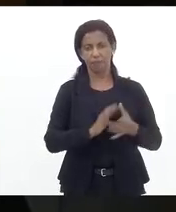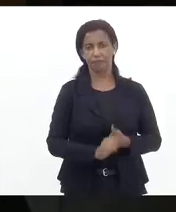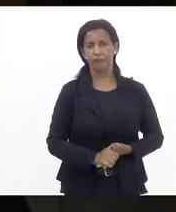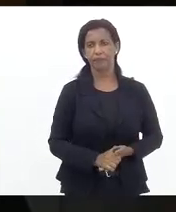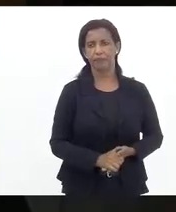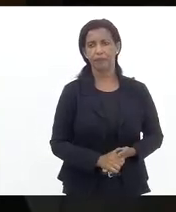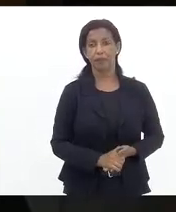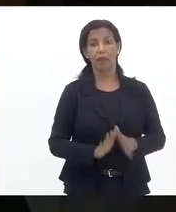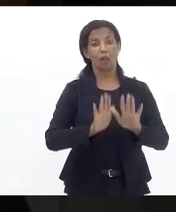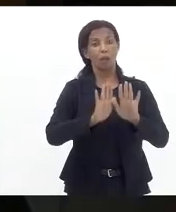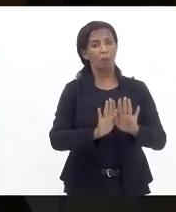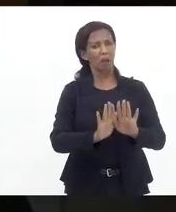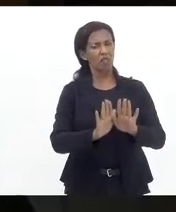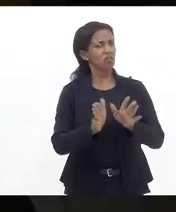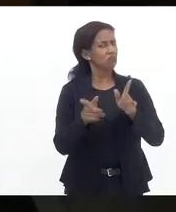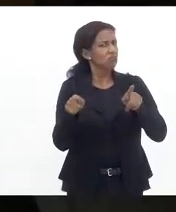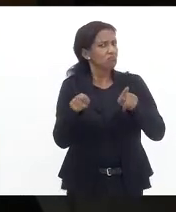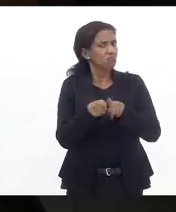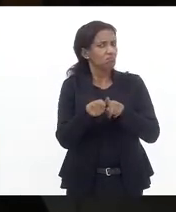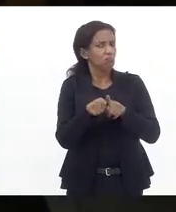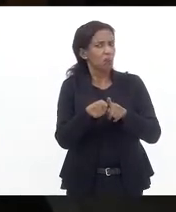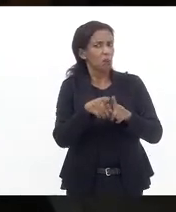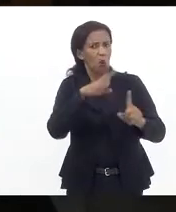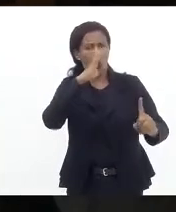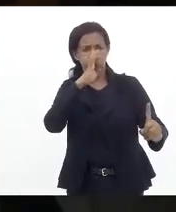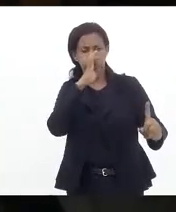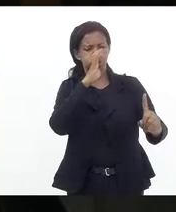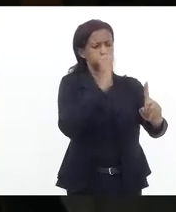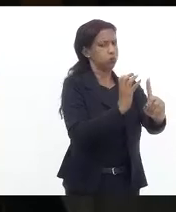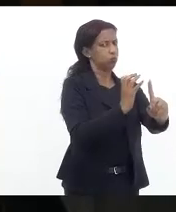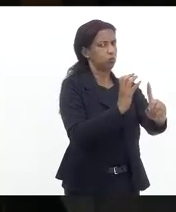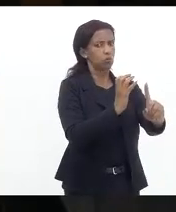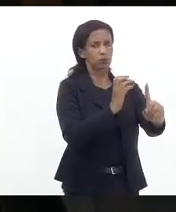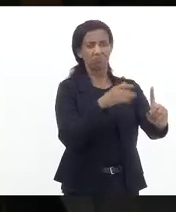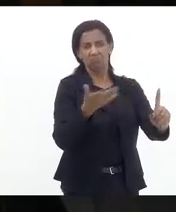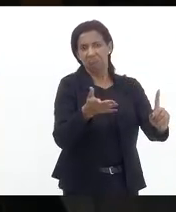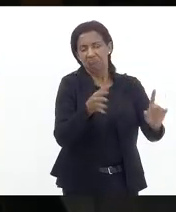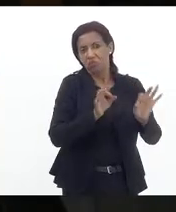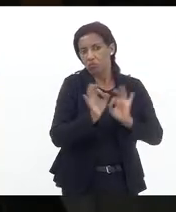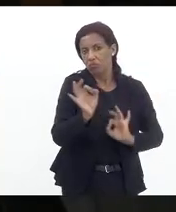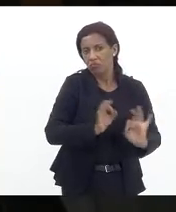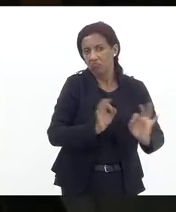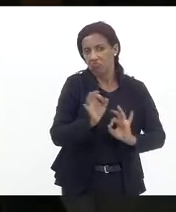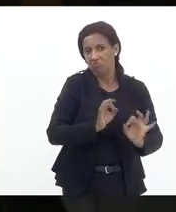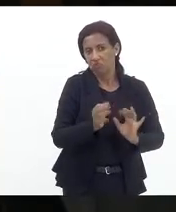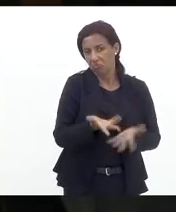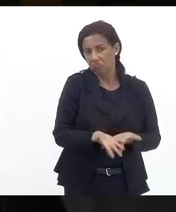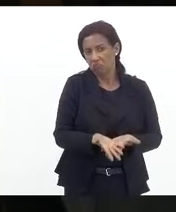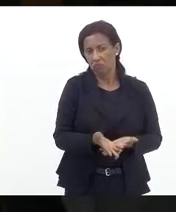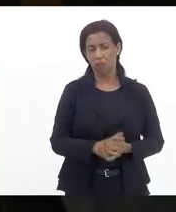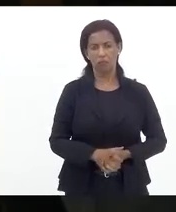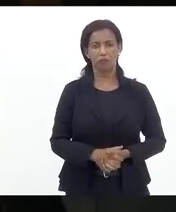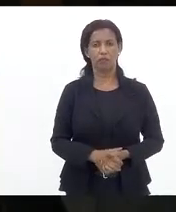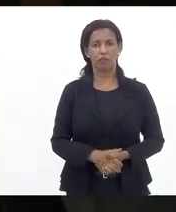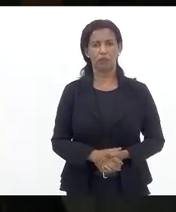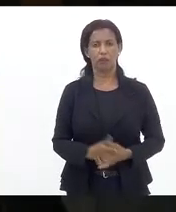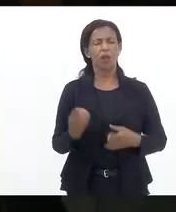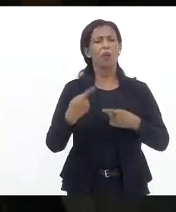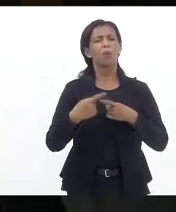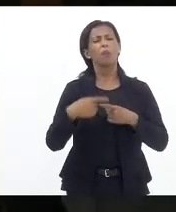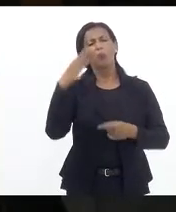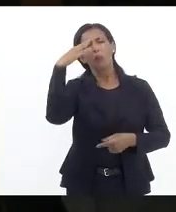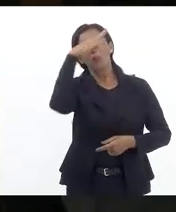mas tampouco o ataco pessoalmente de forma desarvorada por que que os